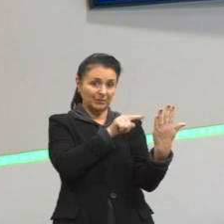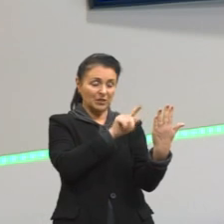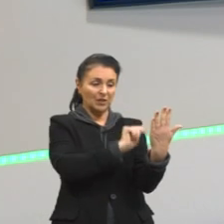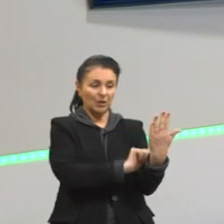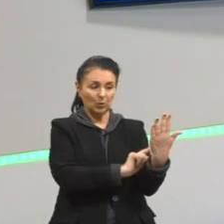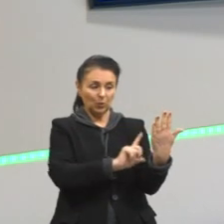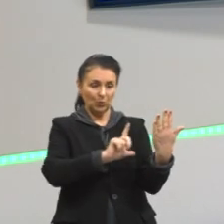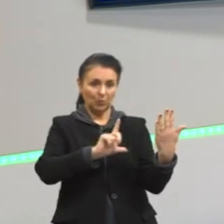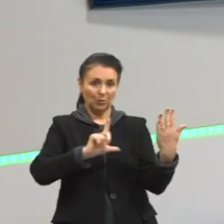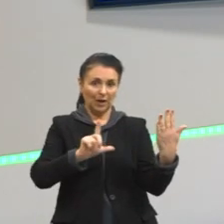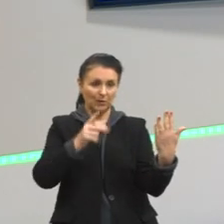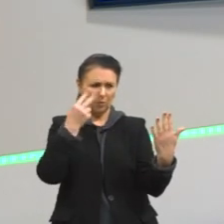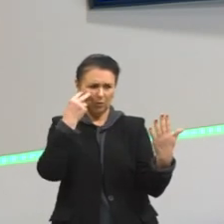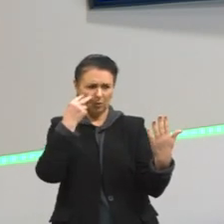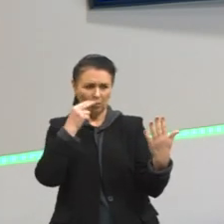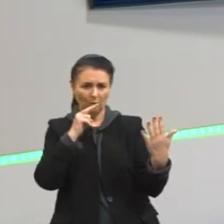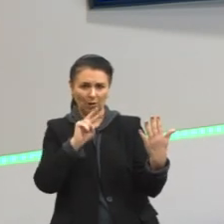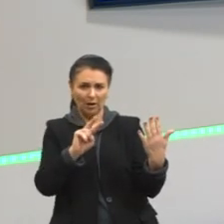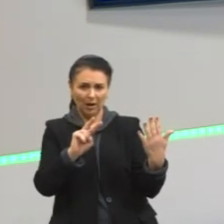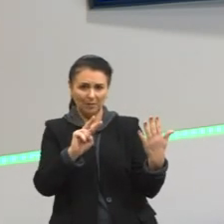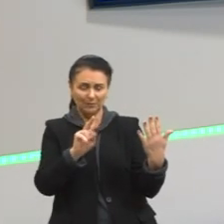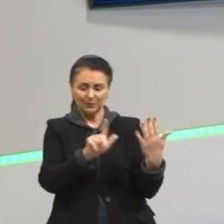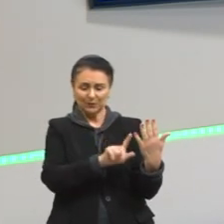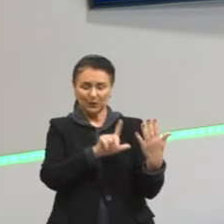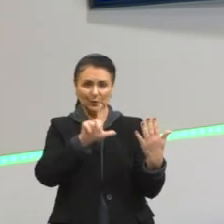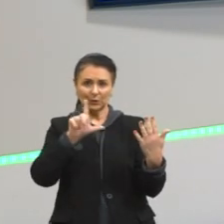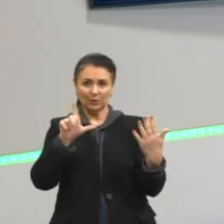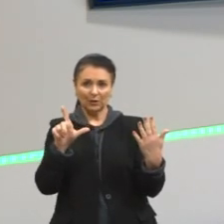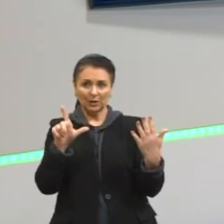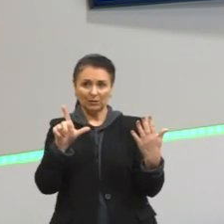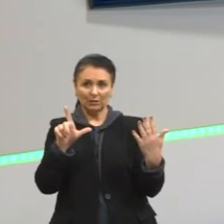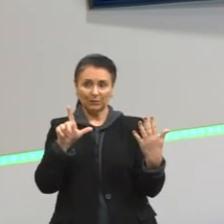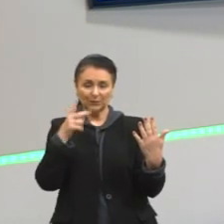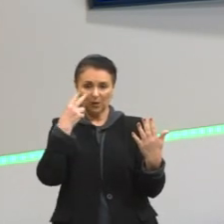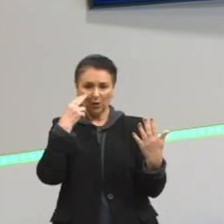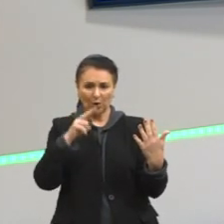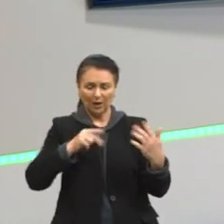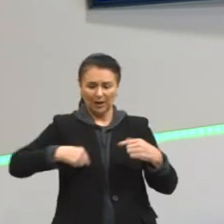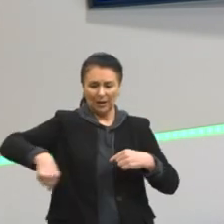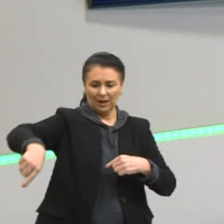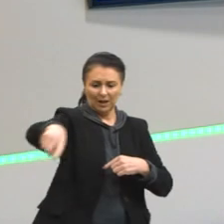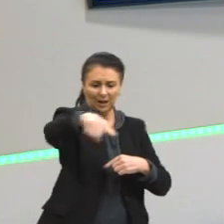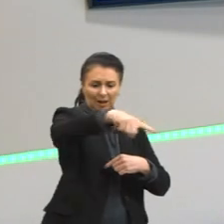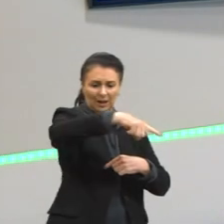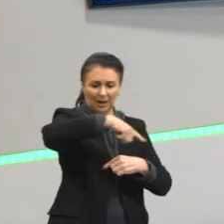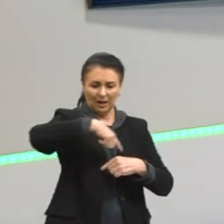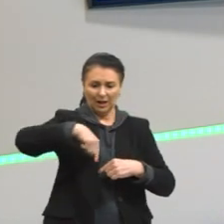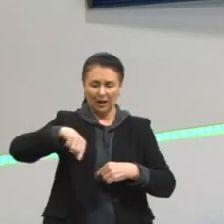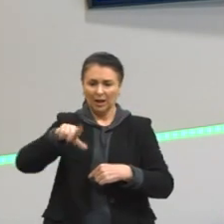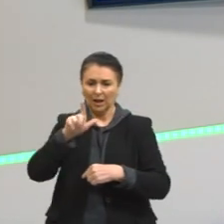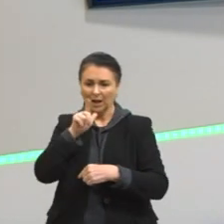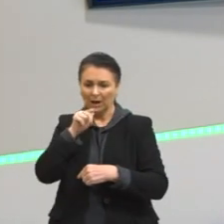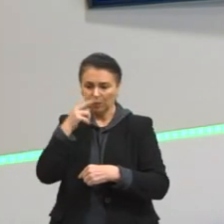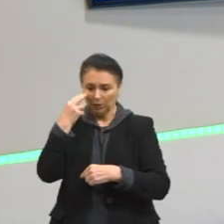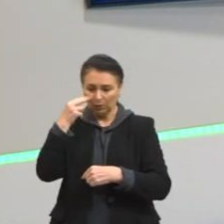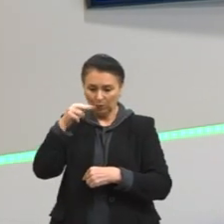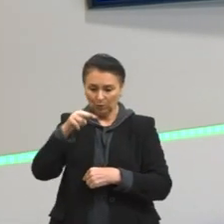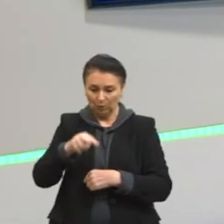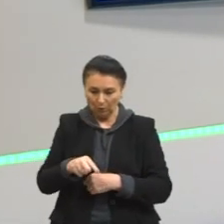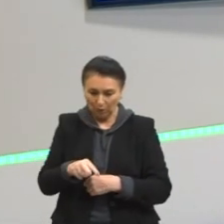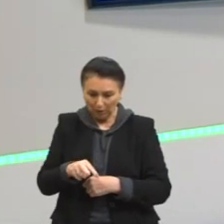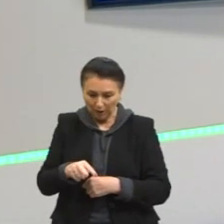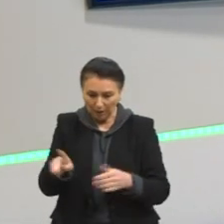e olhar para o lago, se a água estiver paradinha, gente consegue ver o nosso reflexo.